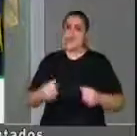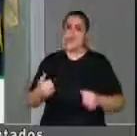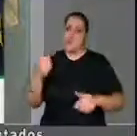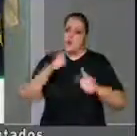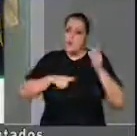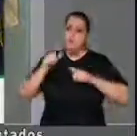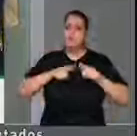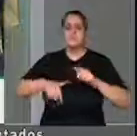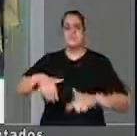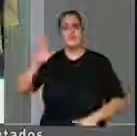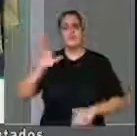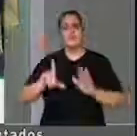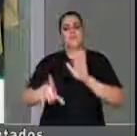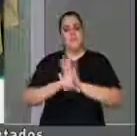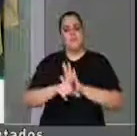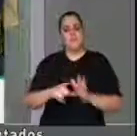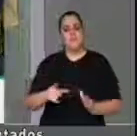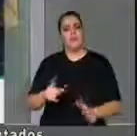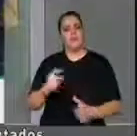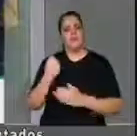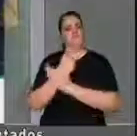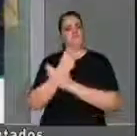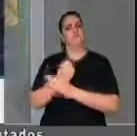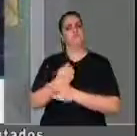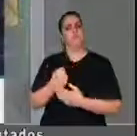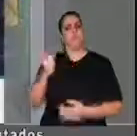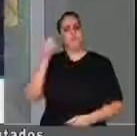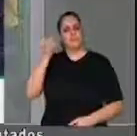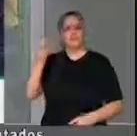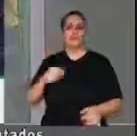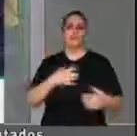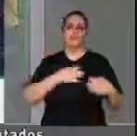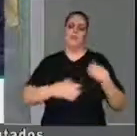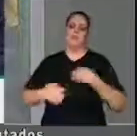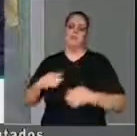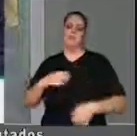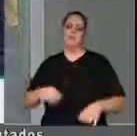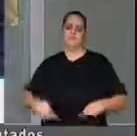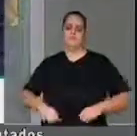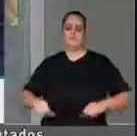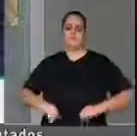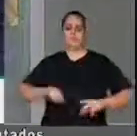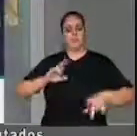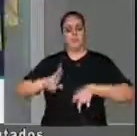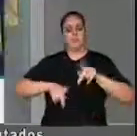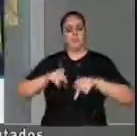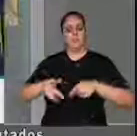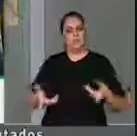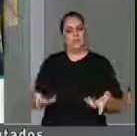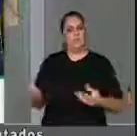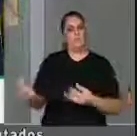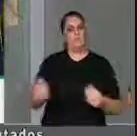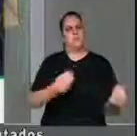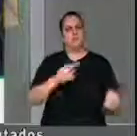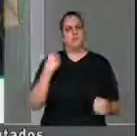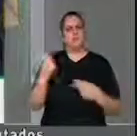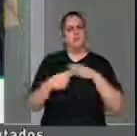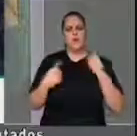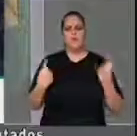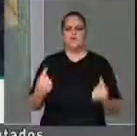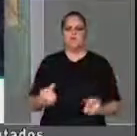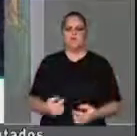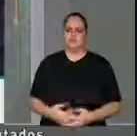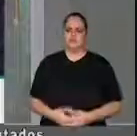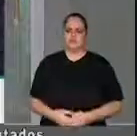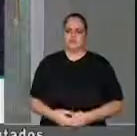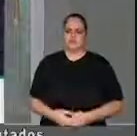sociedade dessa amargura, desse sofrimento do seu dia a dia, enterrando os seus entes queridos, que constam os andais da